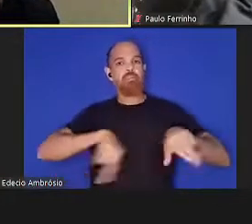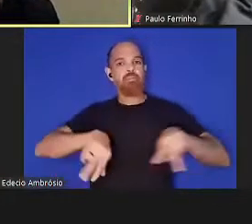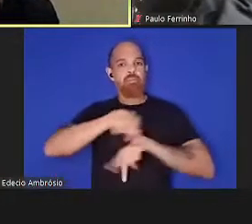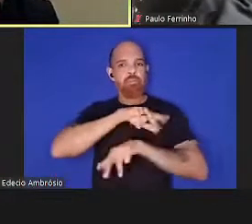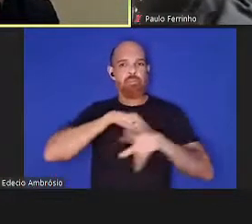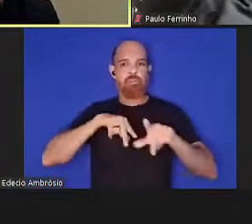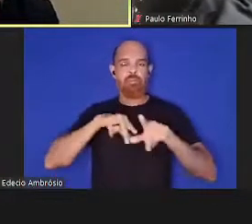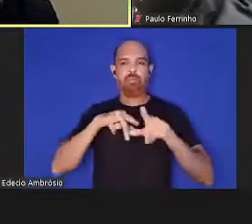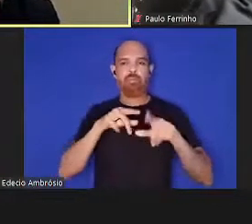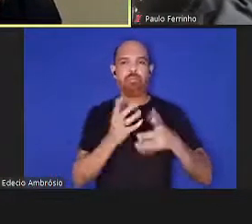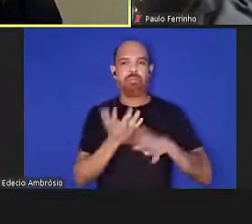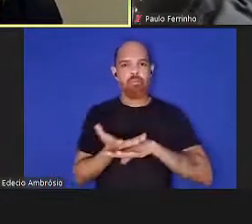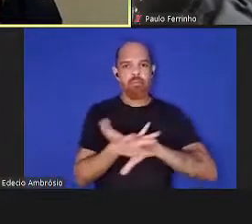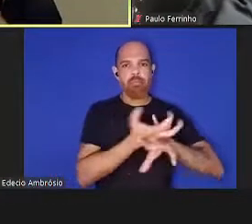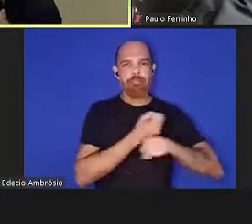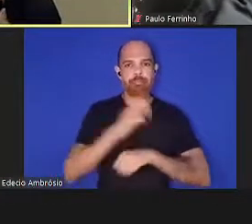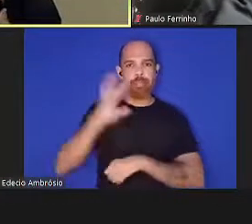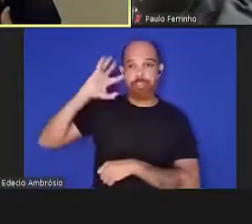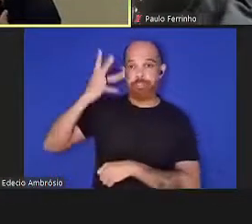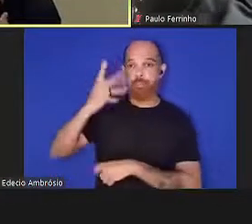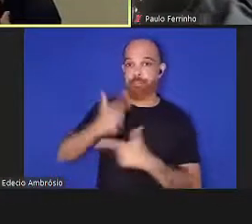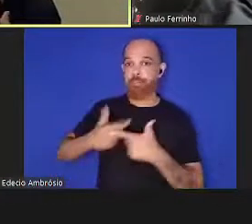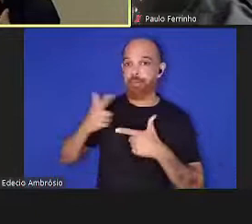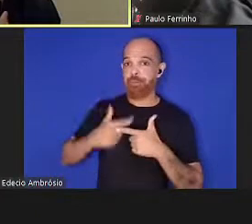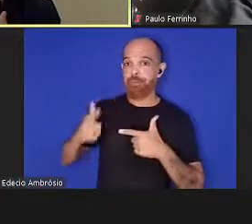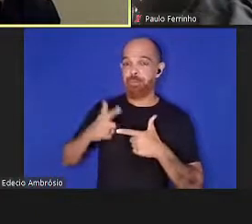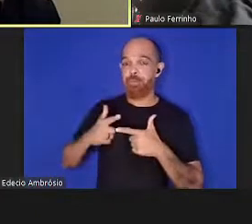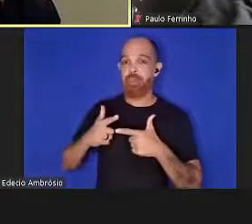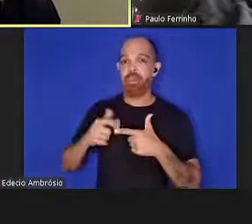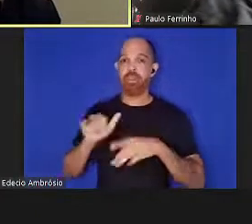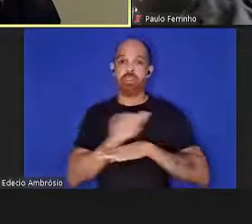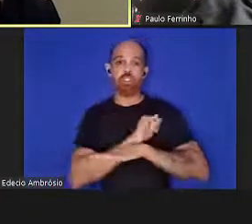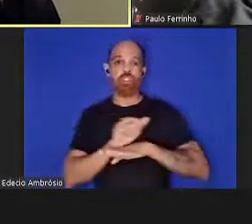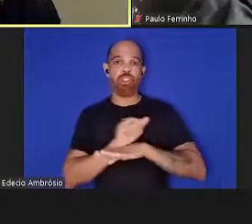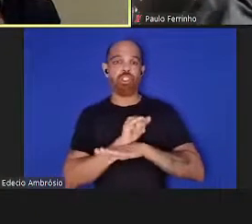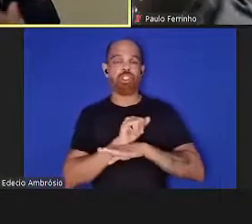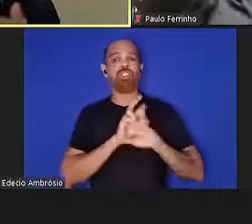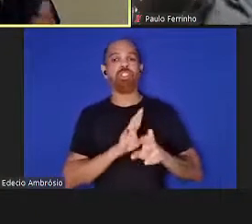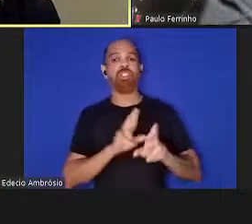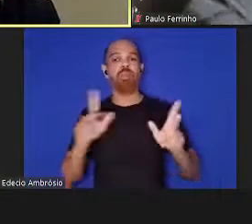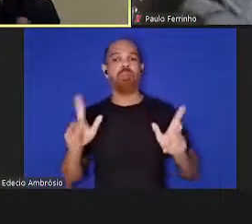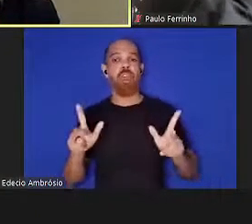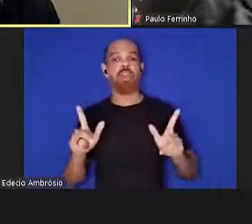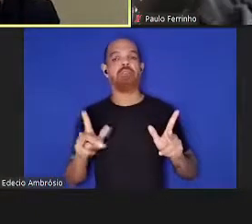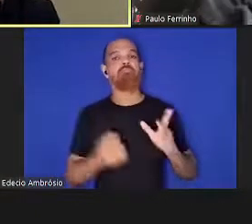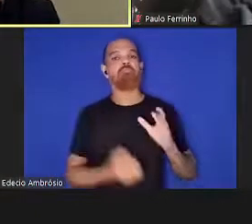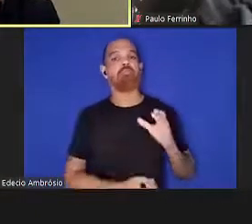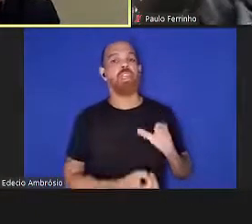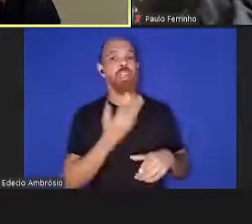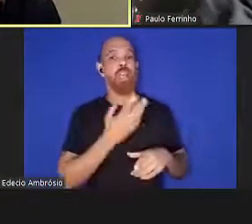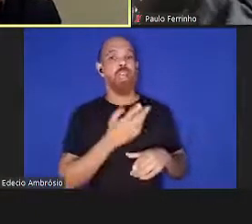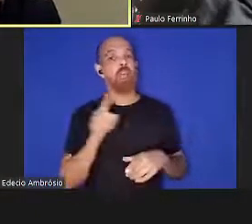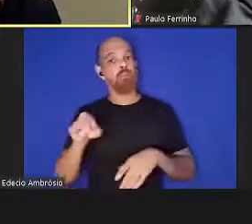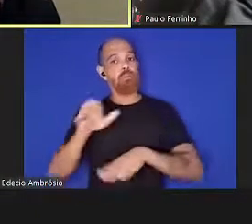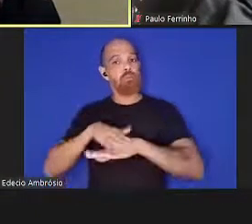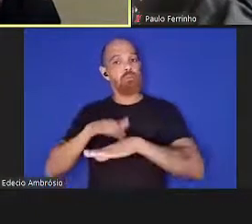os problemas de diferentes dimensões criados pela própria pandemia.